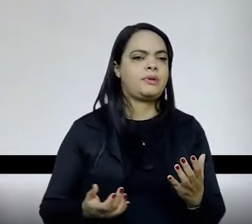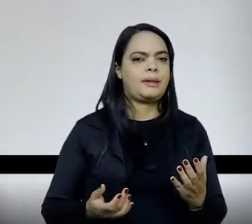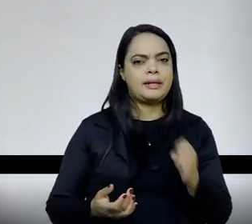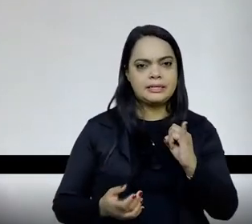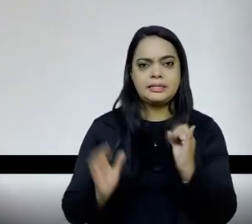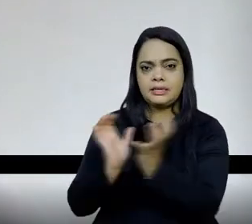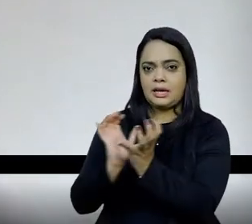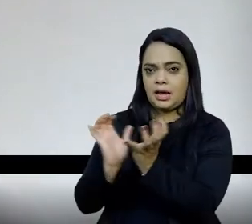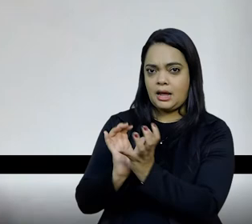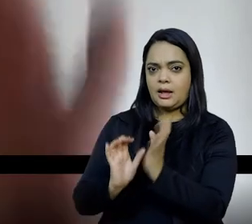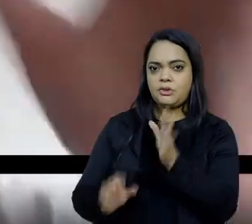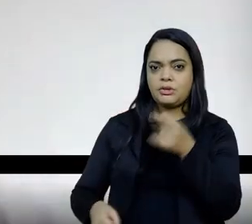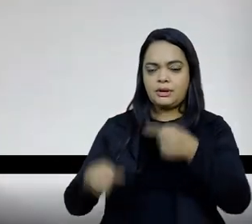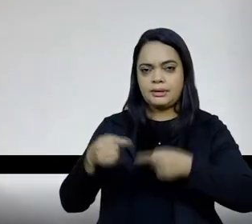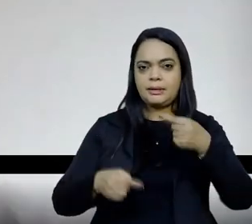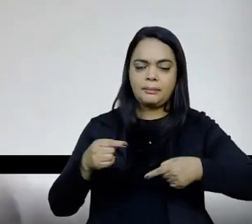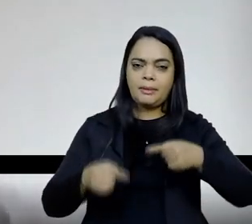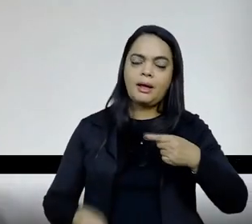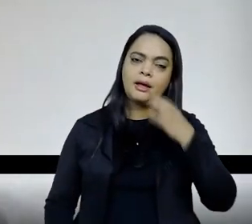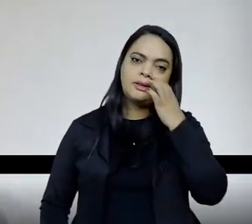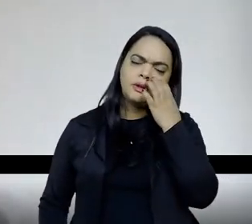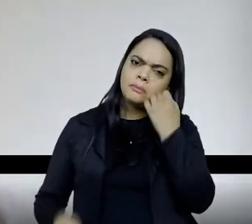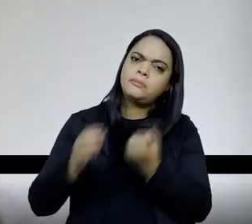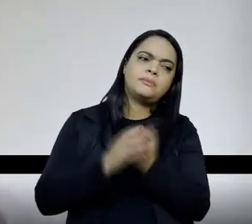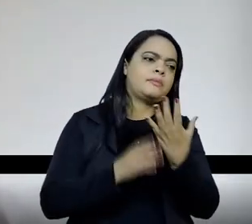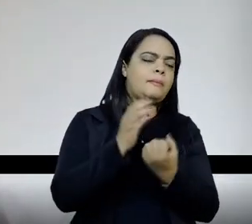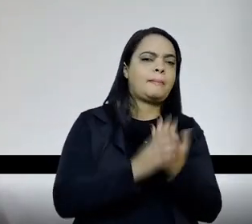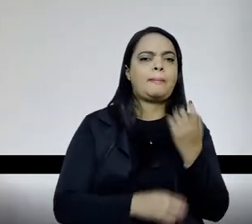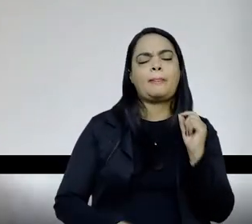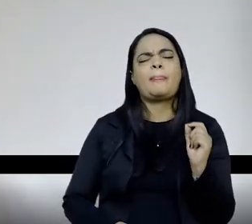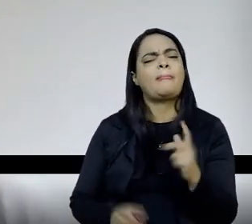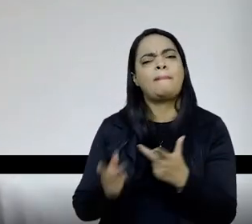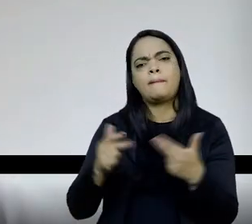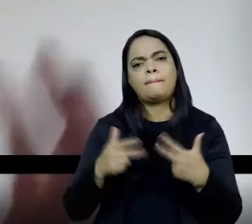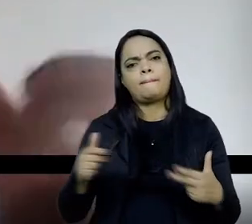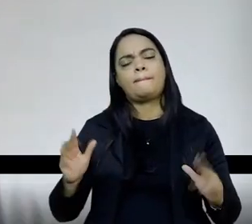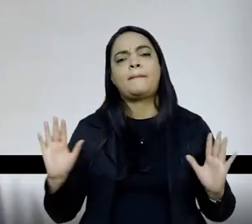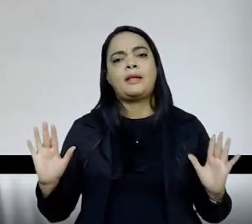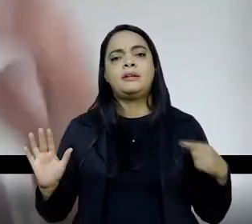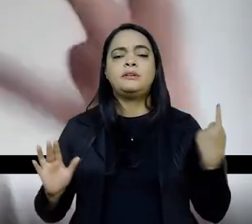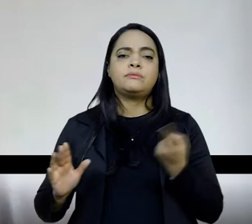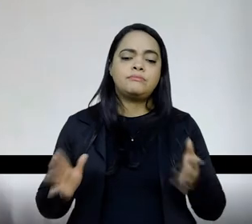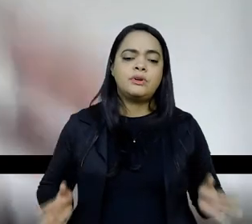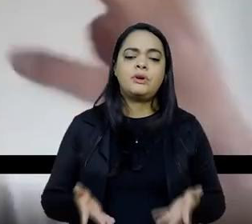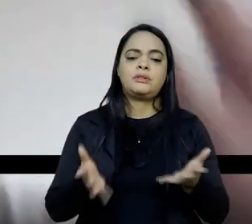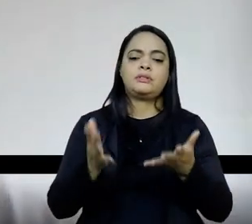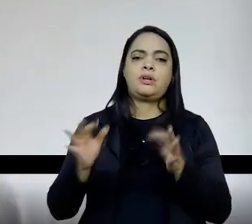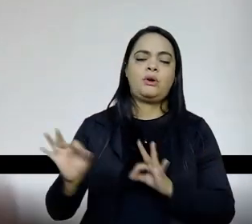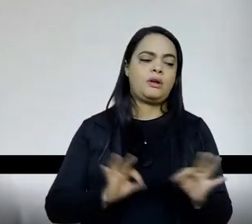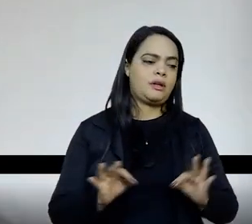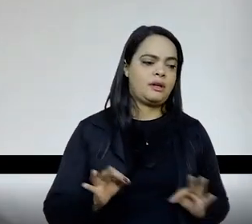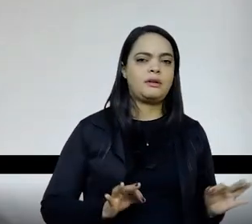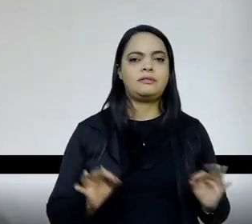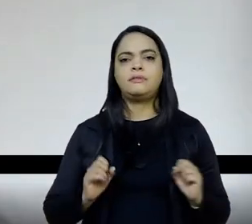significa um debate interno, etc., e produzam para a gente alguma coisa nesse sentido, mas a gente incentiva, organiza,